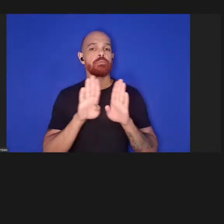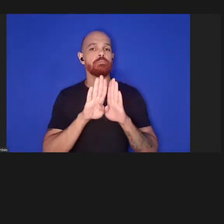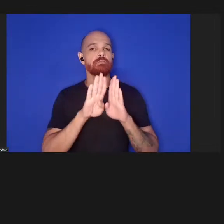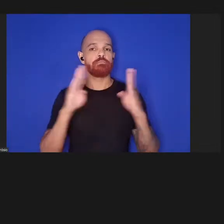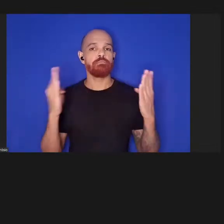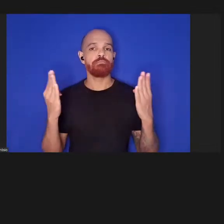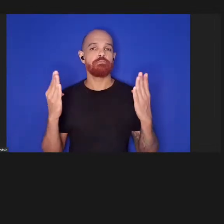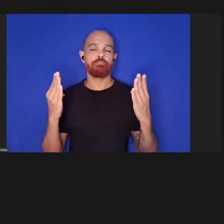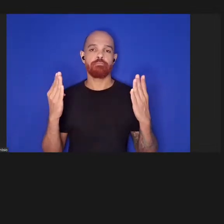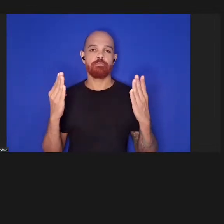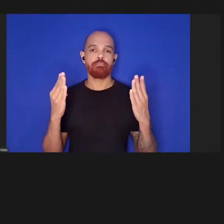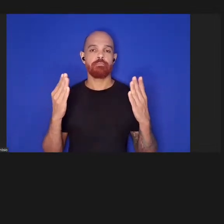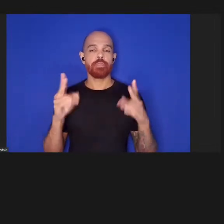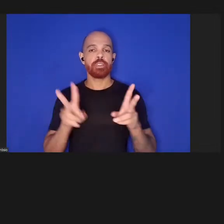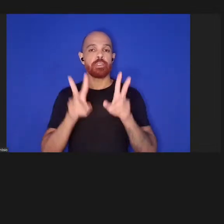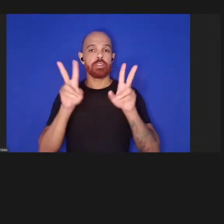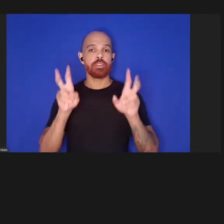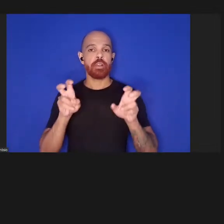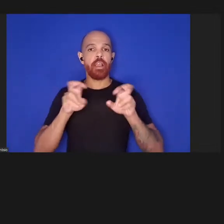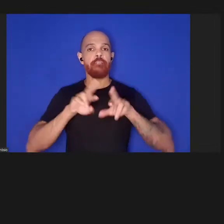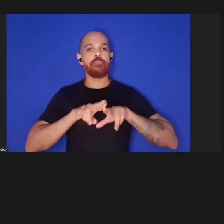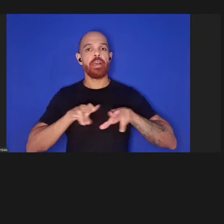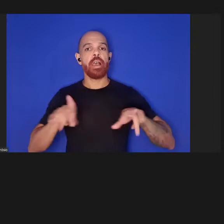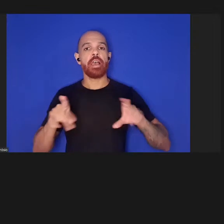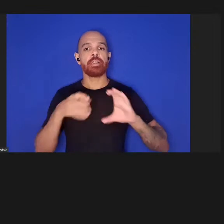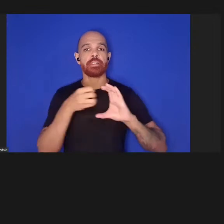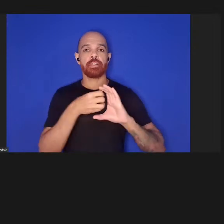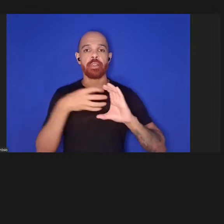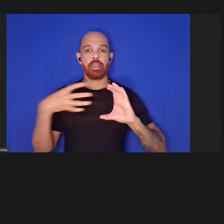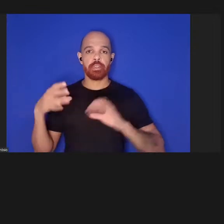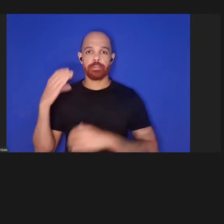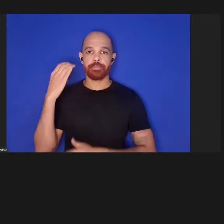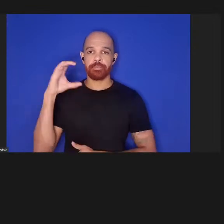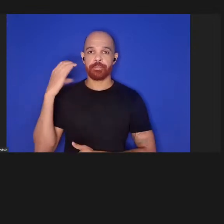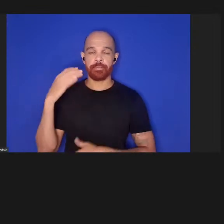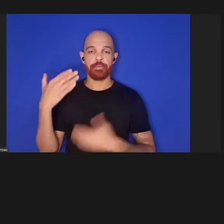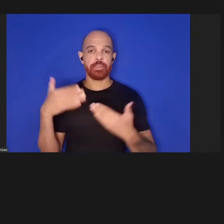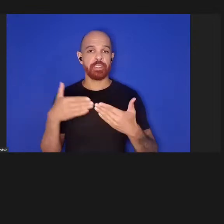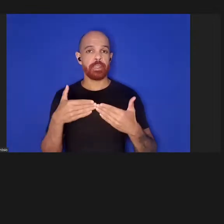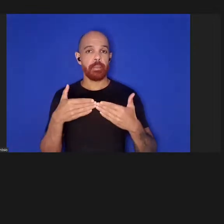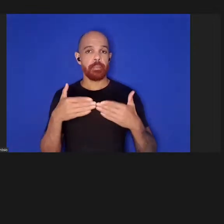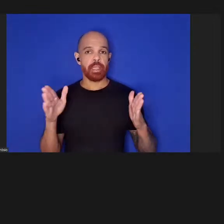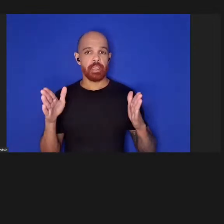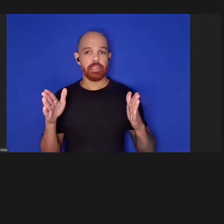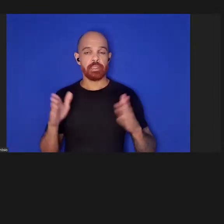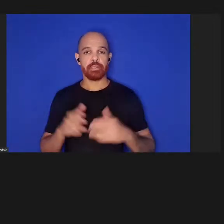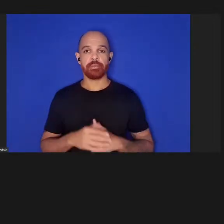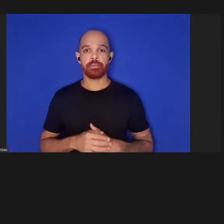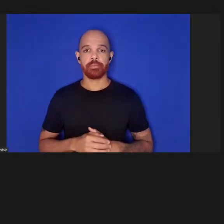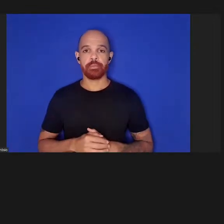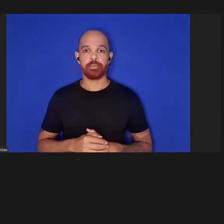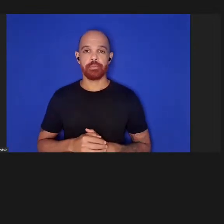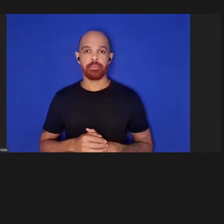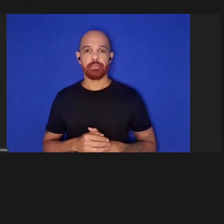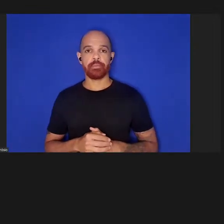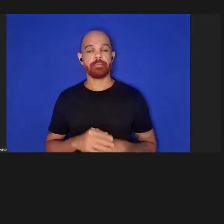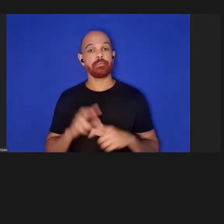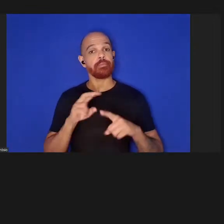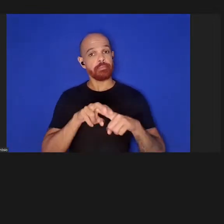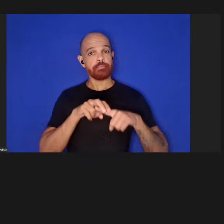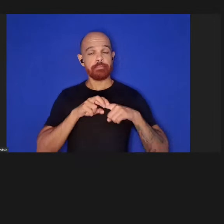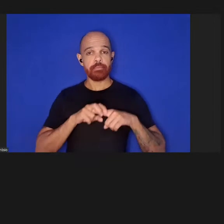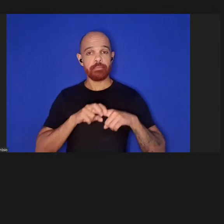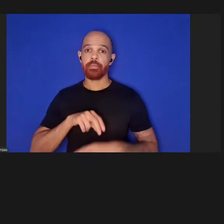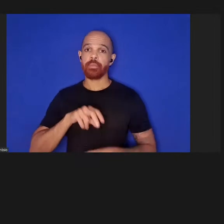sobre as várias características da ciência aberta e nesse sentido é realmente um grande